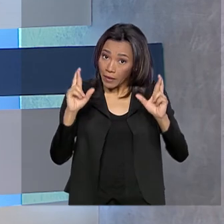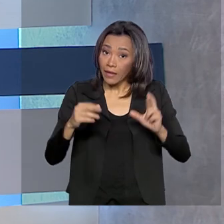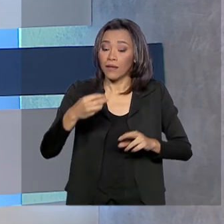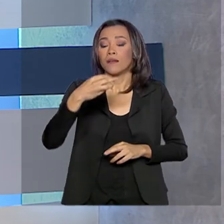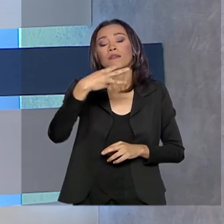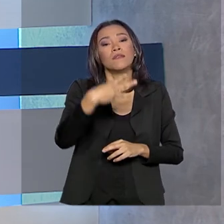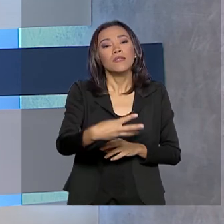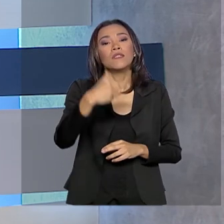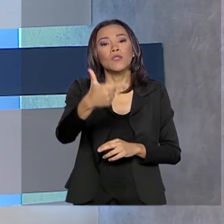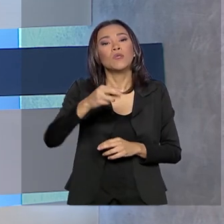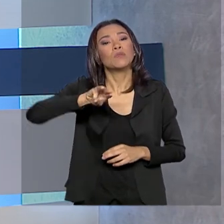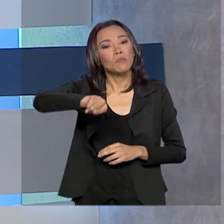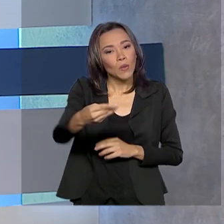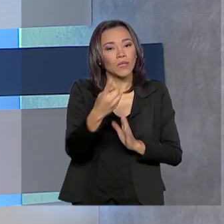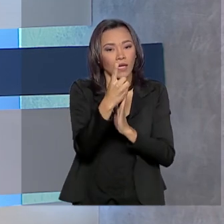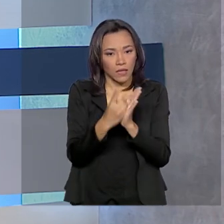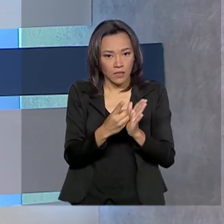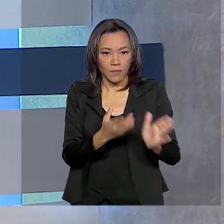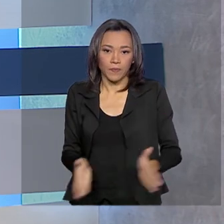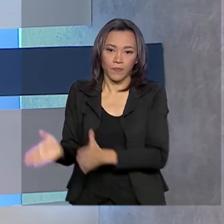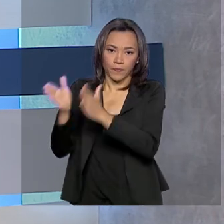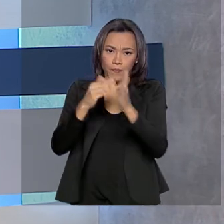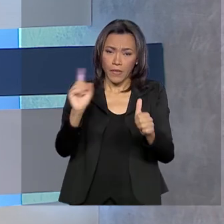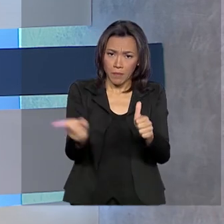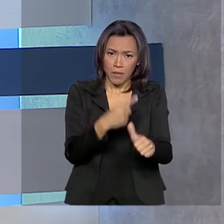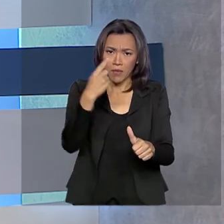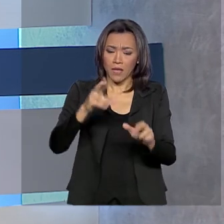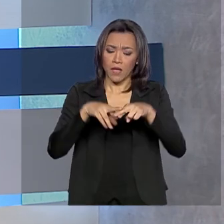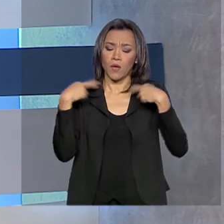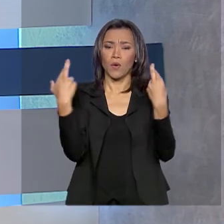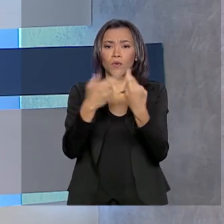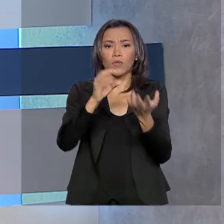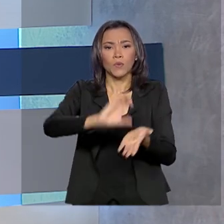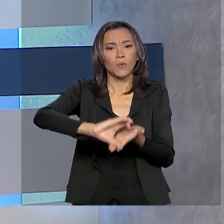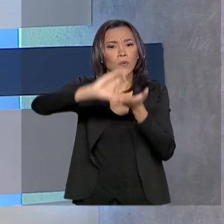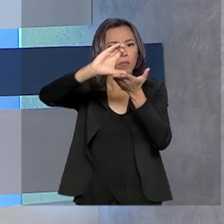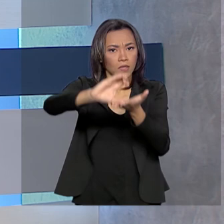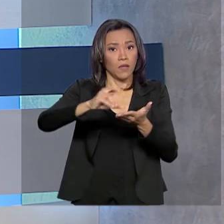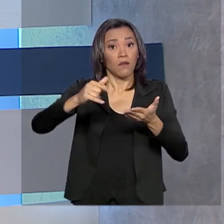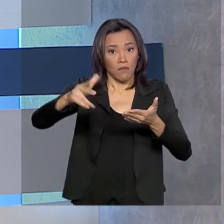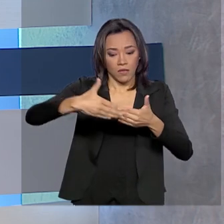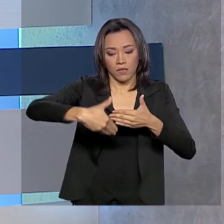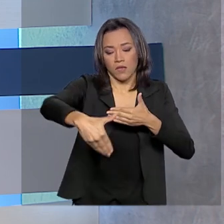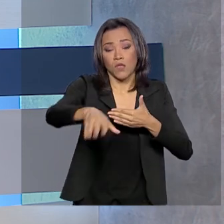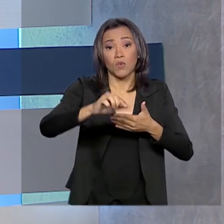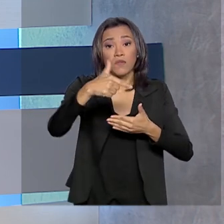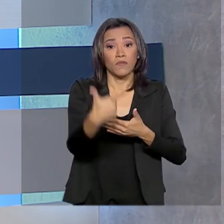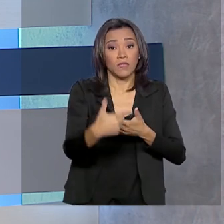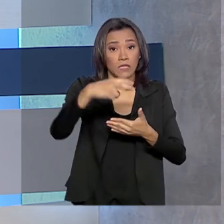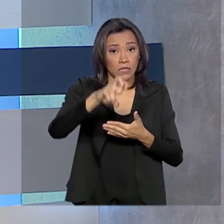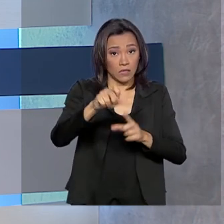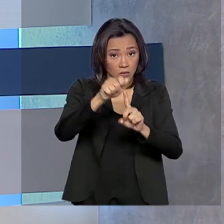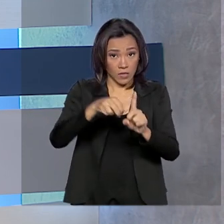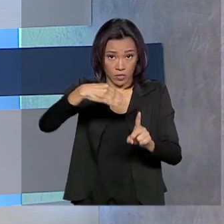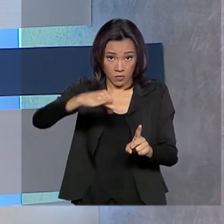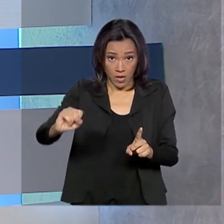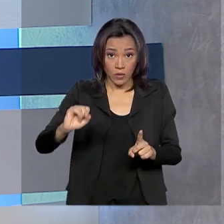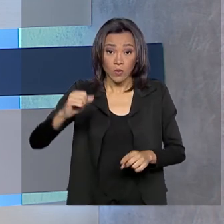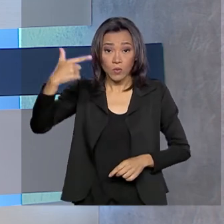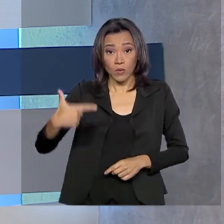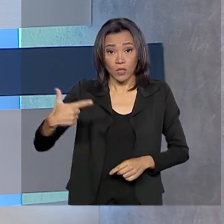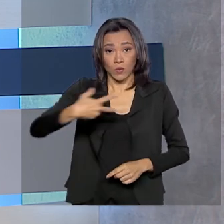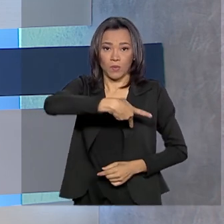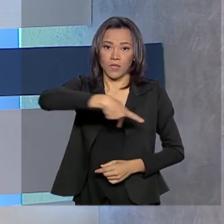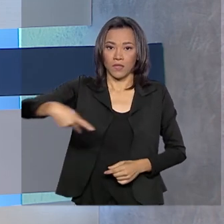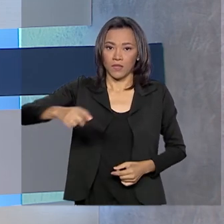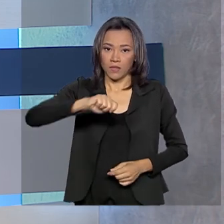A primeira reunião do Conselho da Amazônia será realizada no dia 25 de março. O vice-presidente Hamilton Mourão, que está à frente